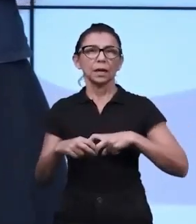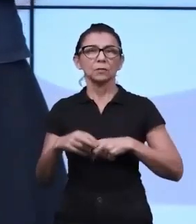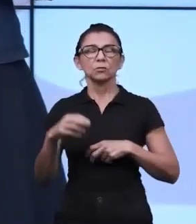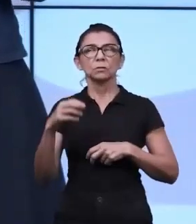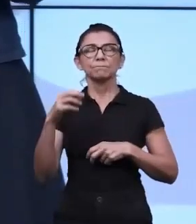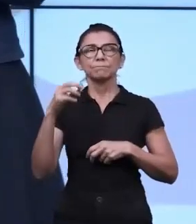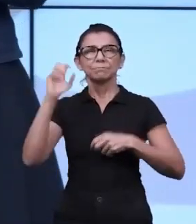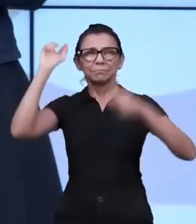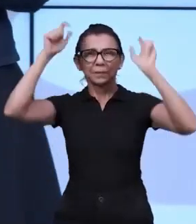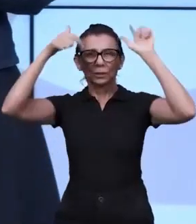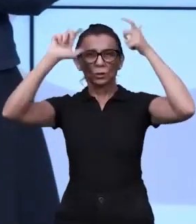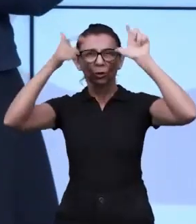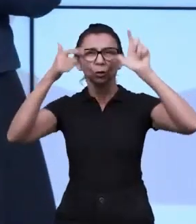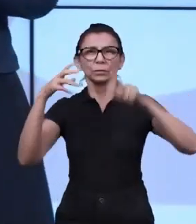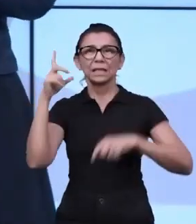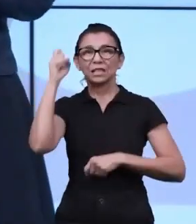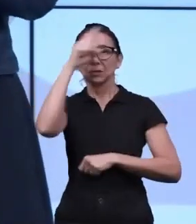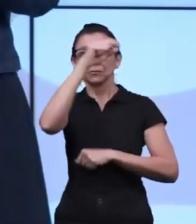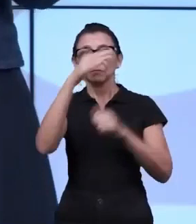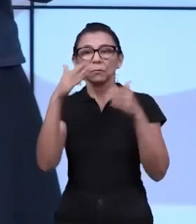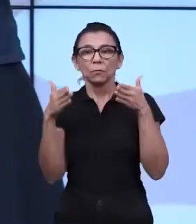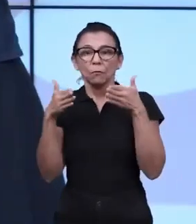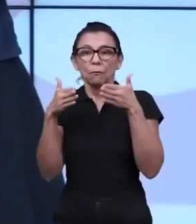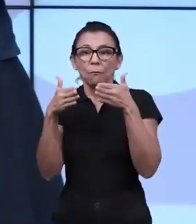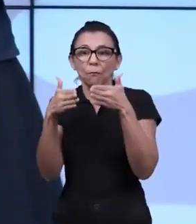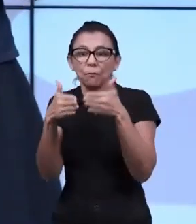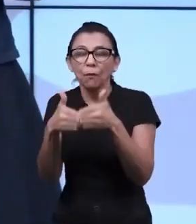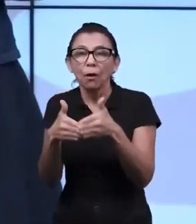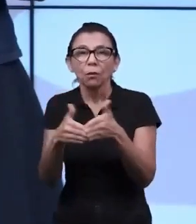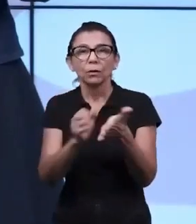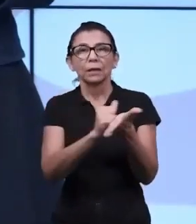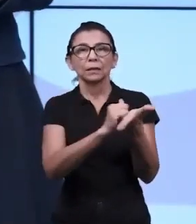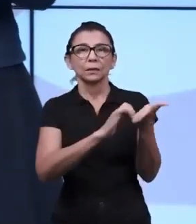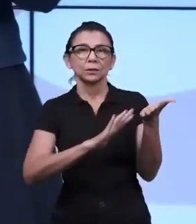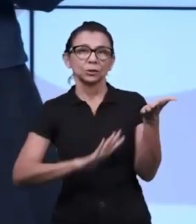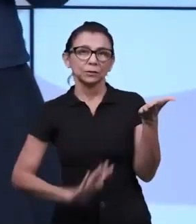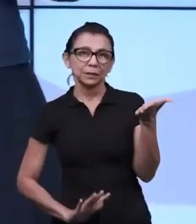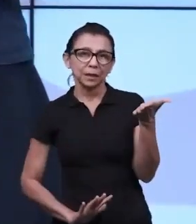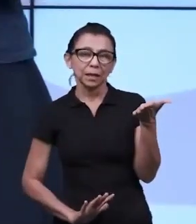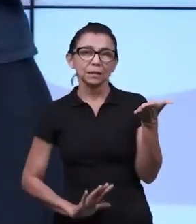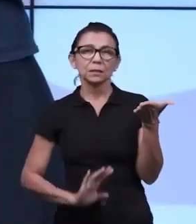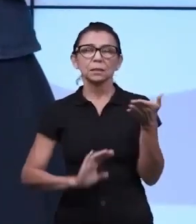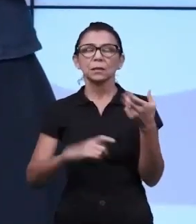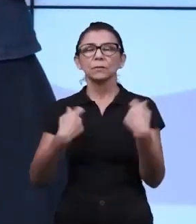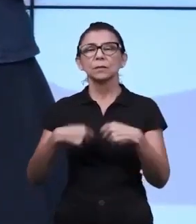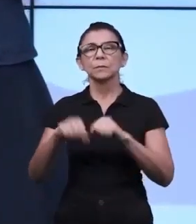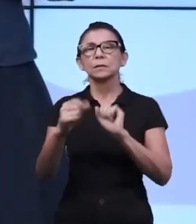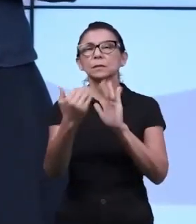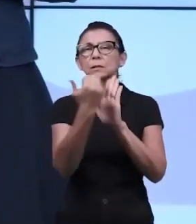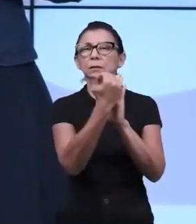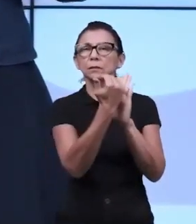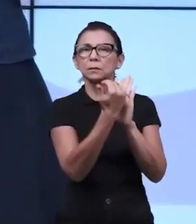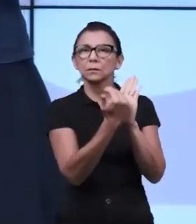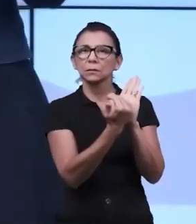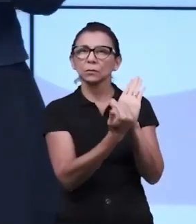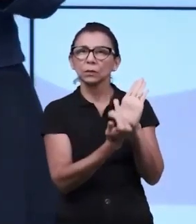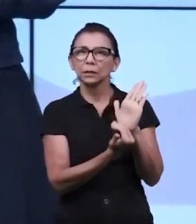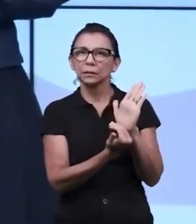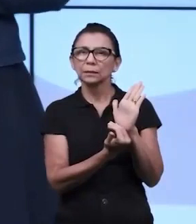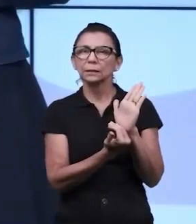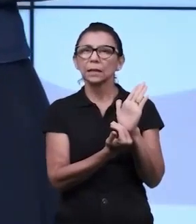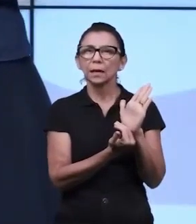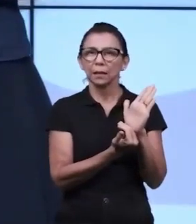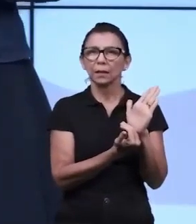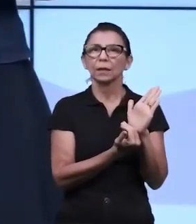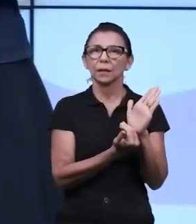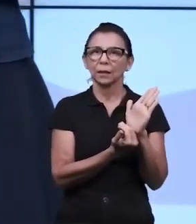concentração nas suas tarefas. Então ter uma rotina estabelecida ajuda para que ela não se perca no tempo, para que ela não inicie uma